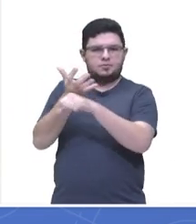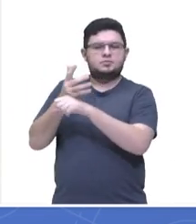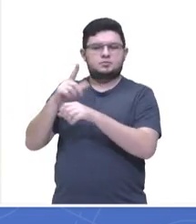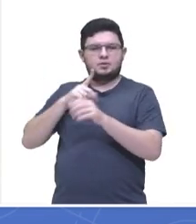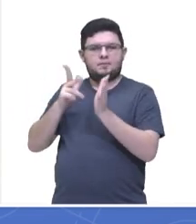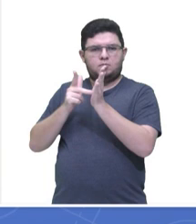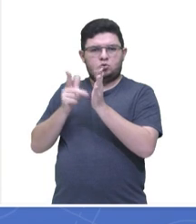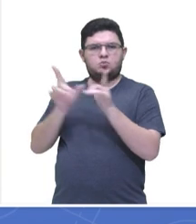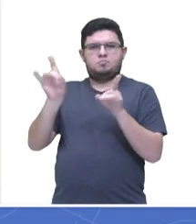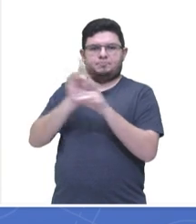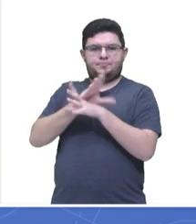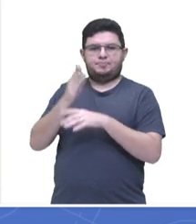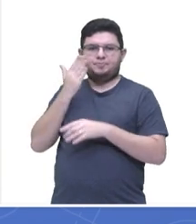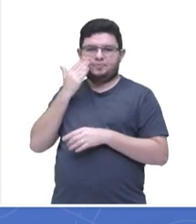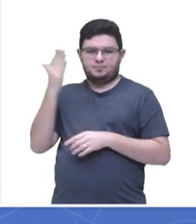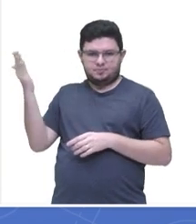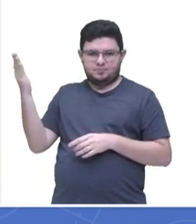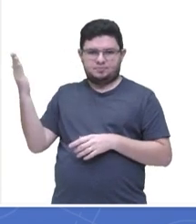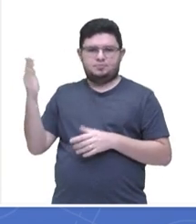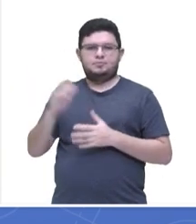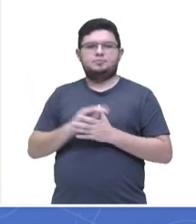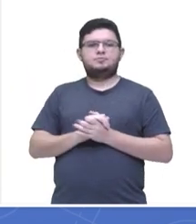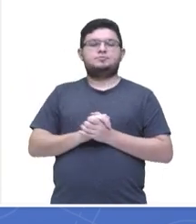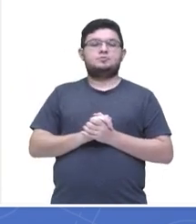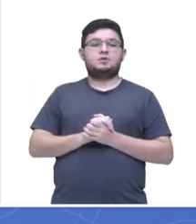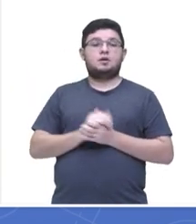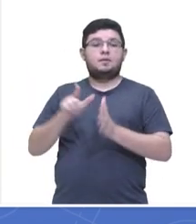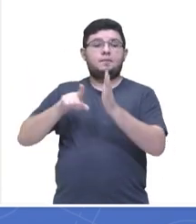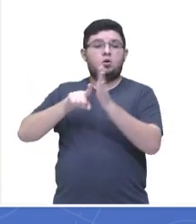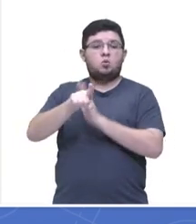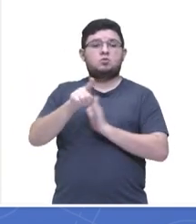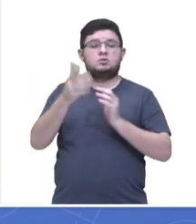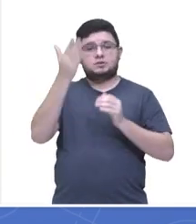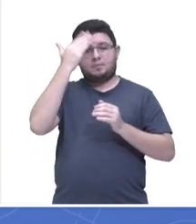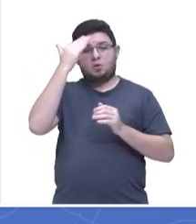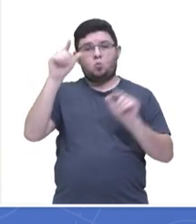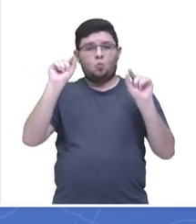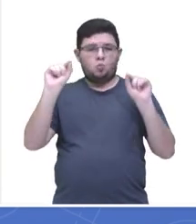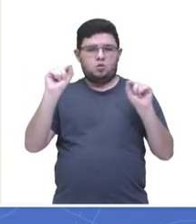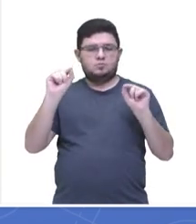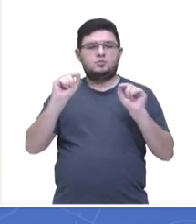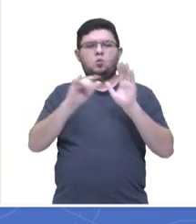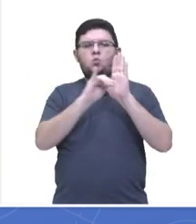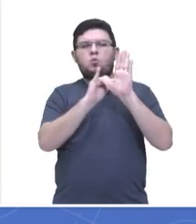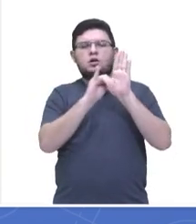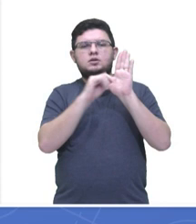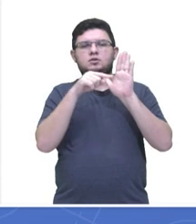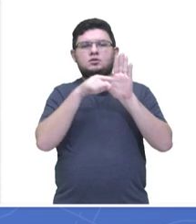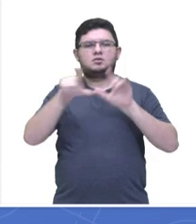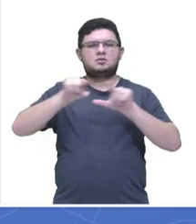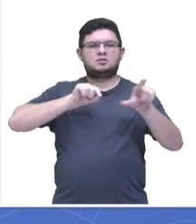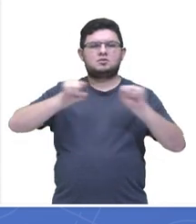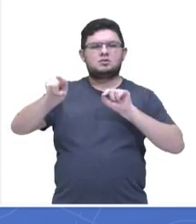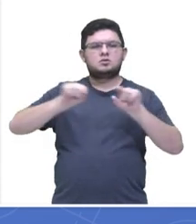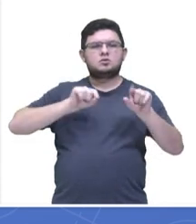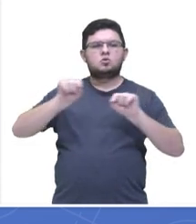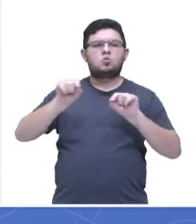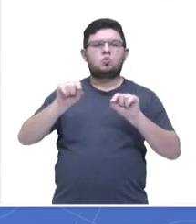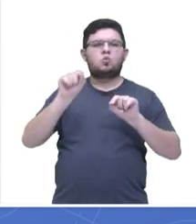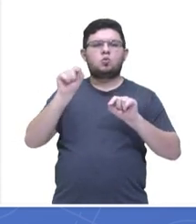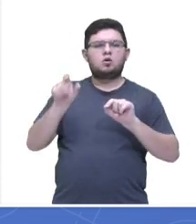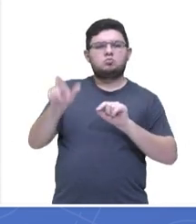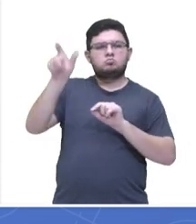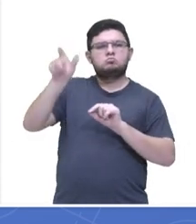Ok, a questão que é saber o seguinte, bem, segundo o edital de seleção, o candidato